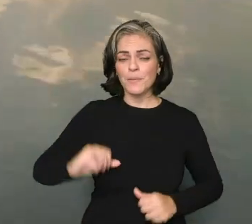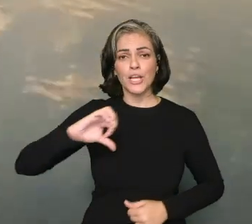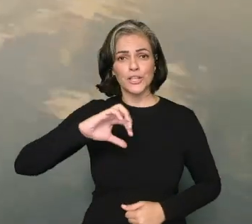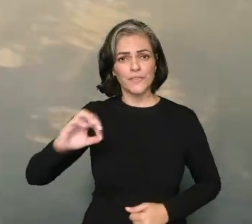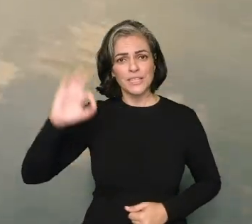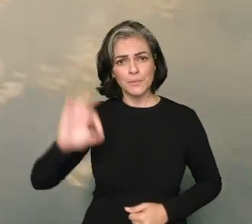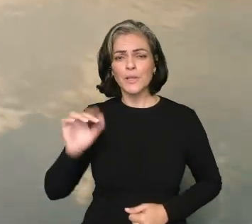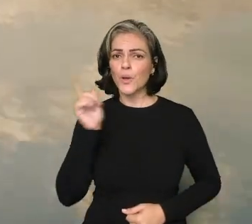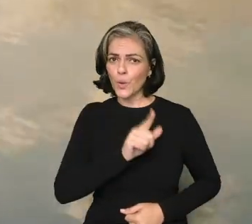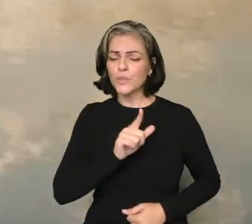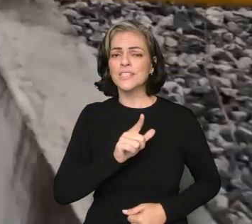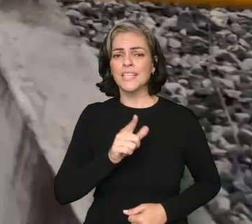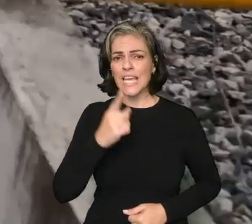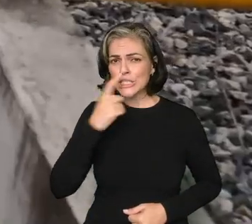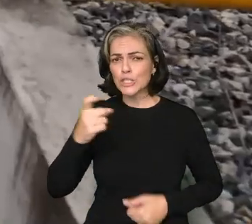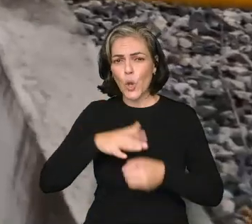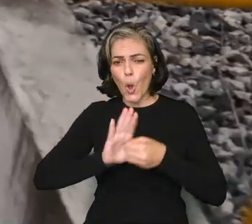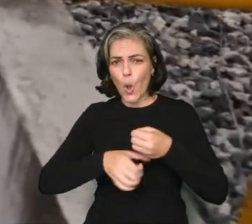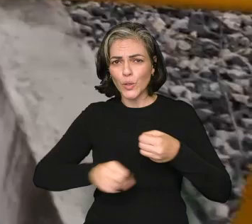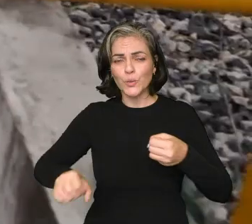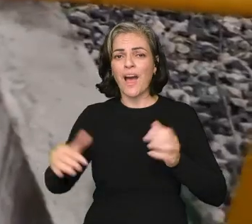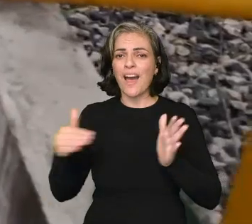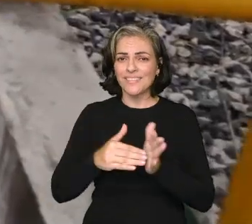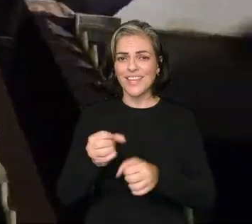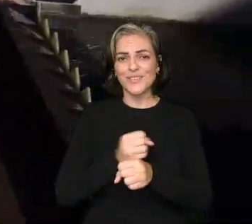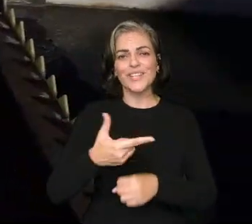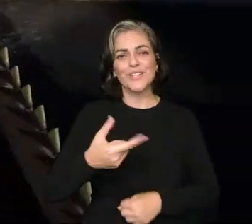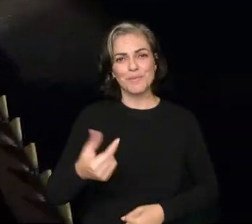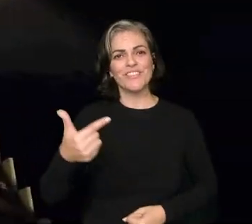% ao tratamento e à coleta de esgoto até 2023.